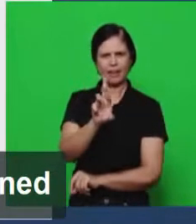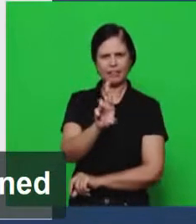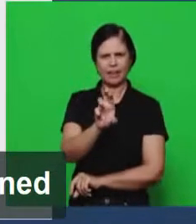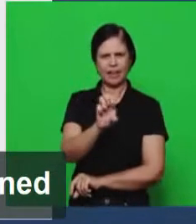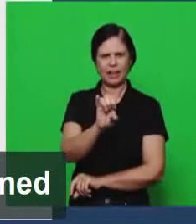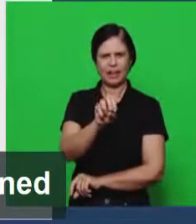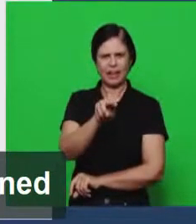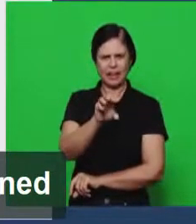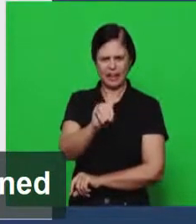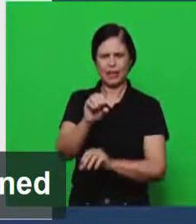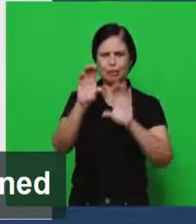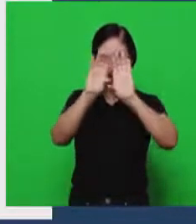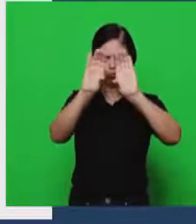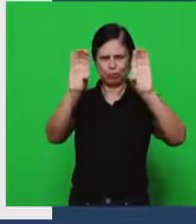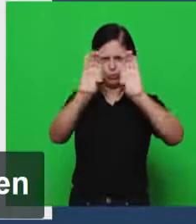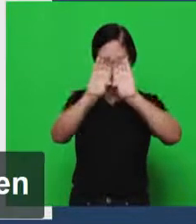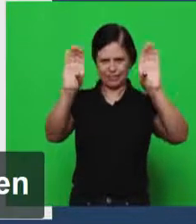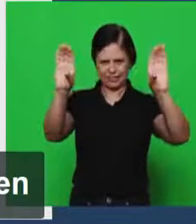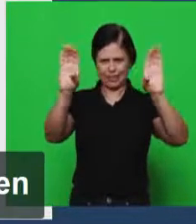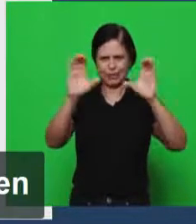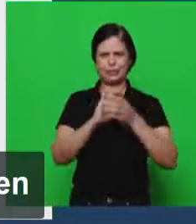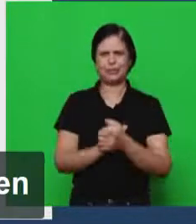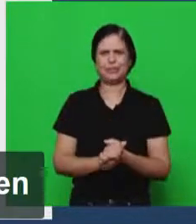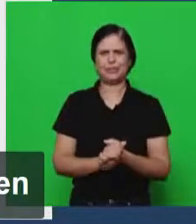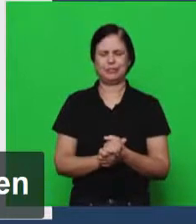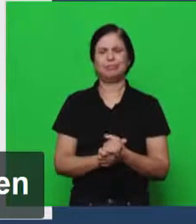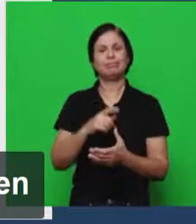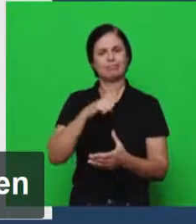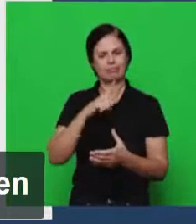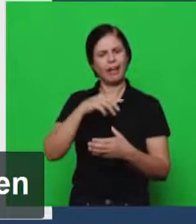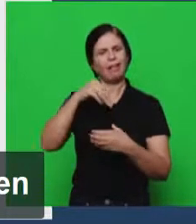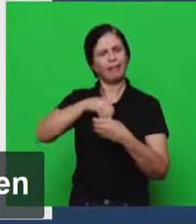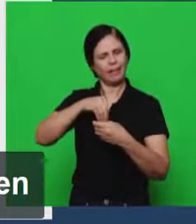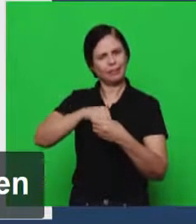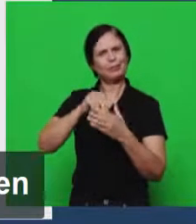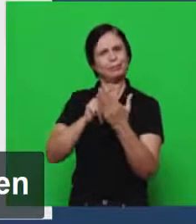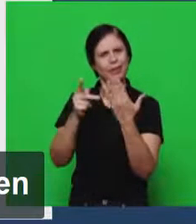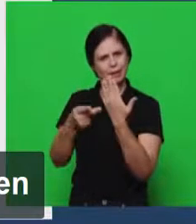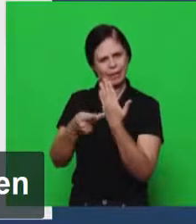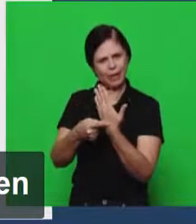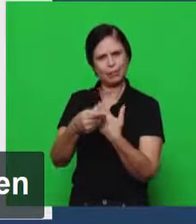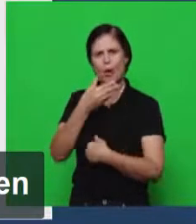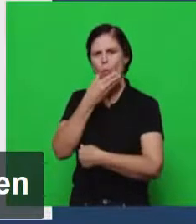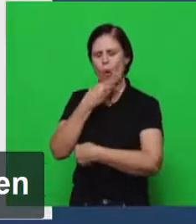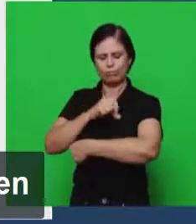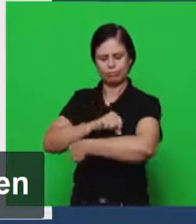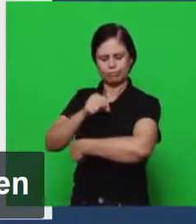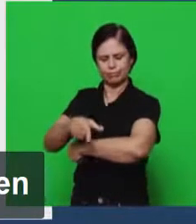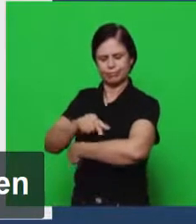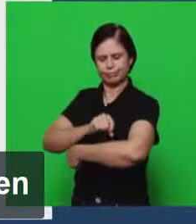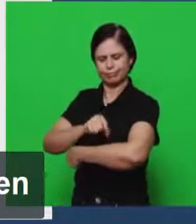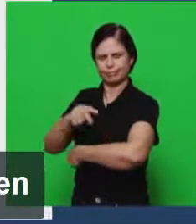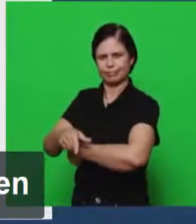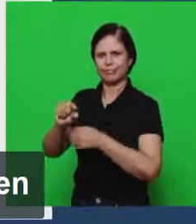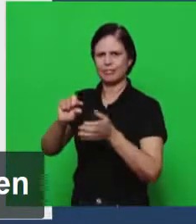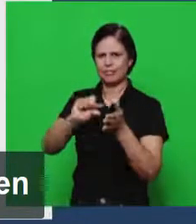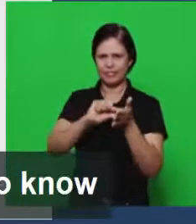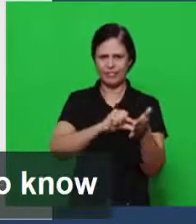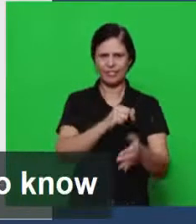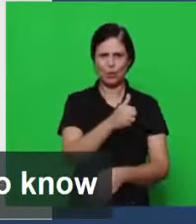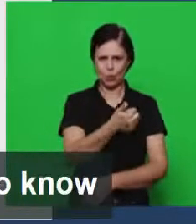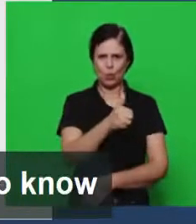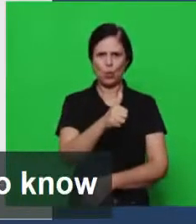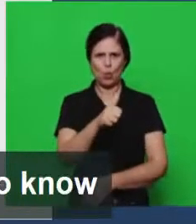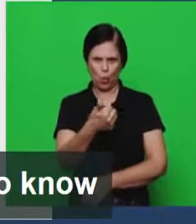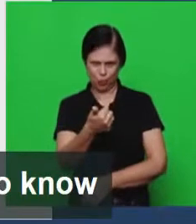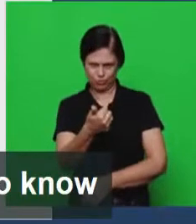reino dos céus é mencionada na parábola do semeador aqui na parábola do semeador no versículo 11